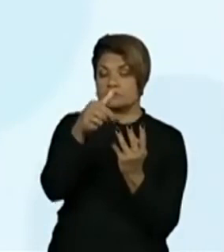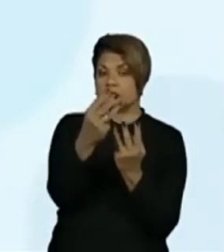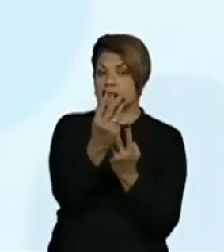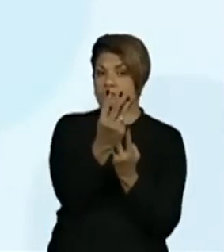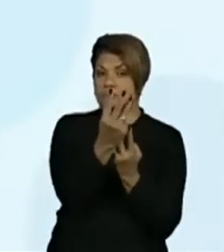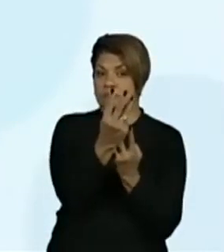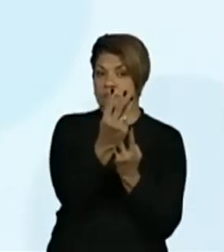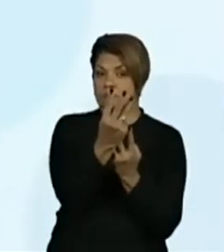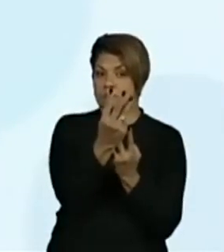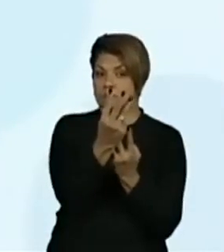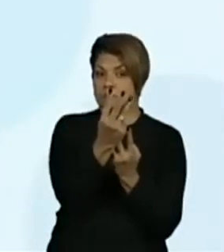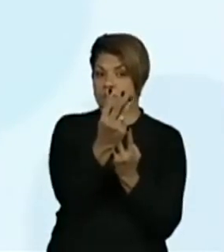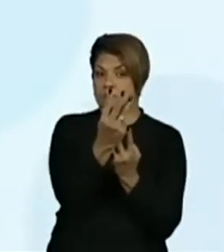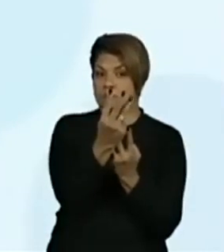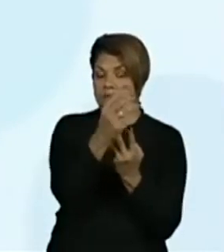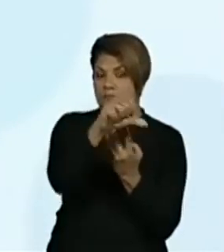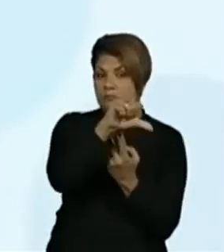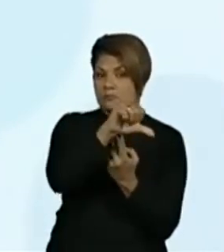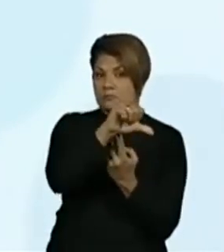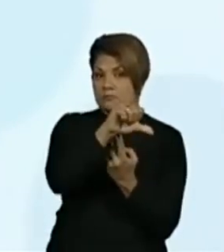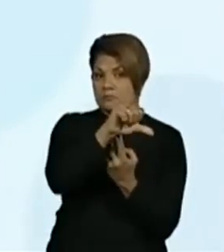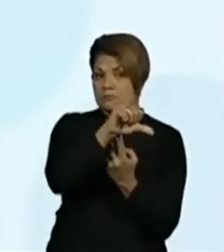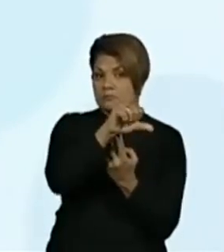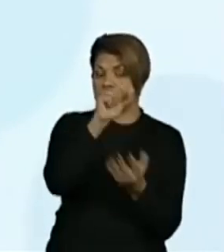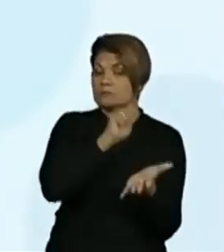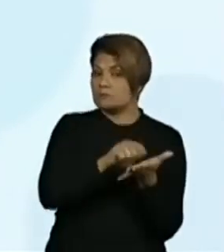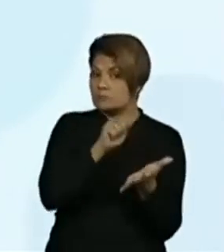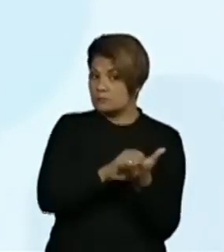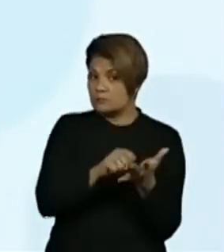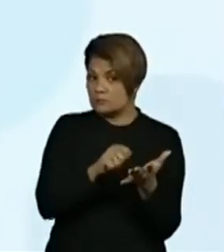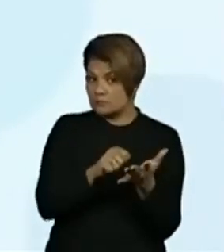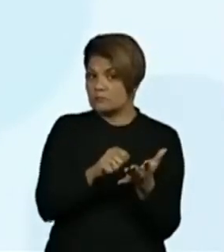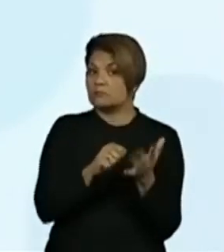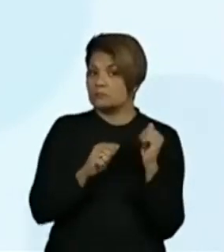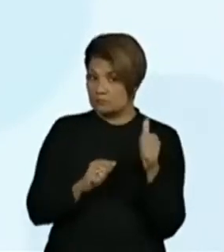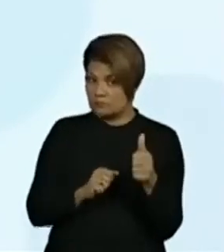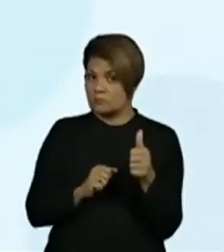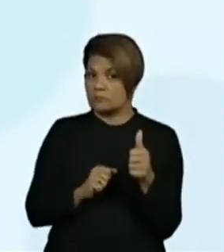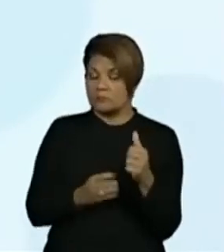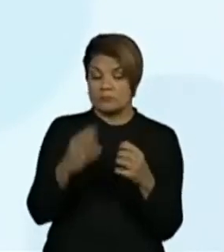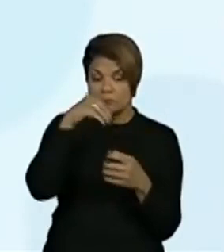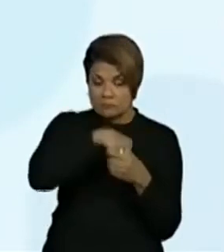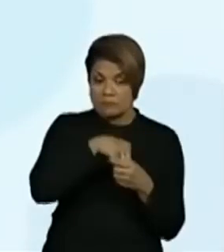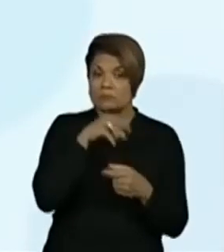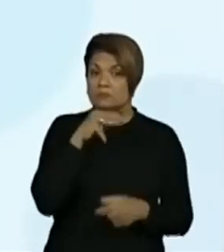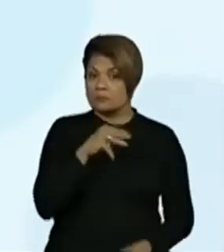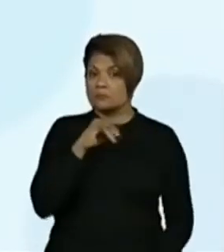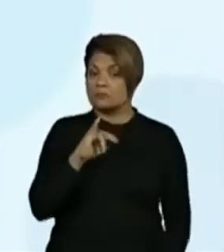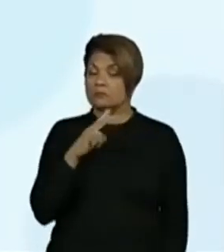739 unidades, mas dentro da